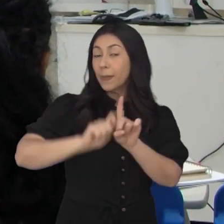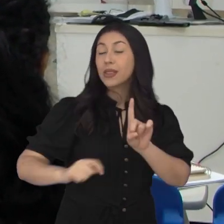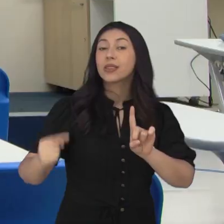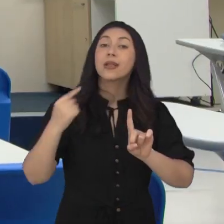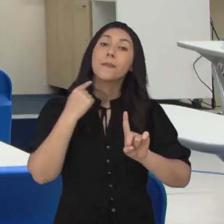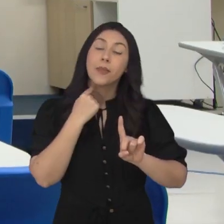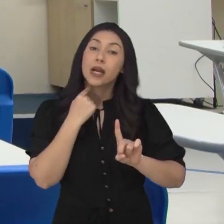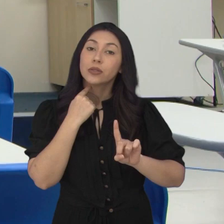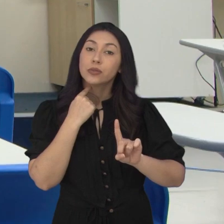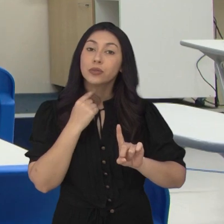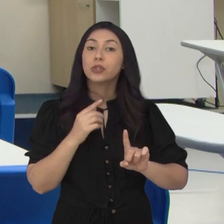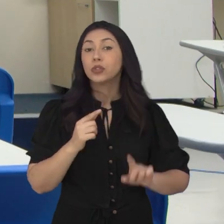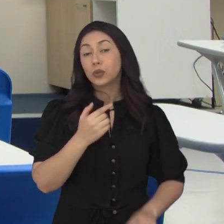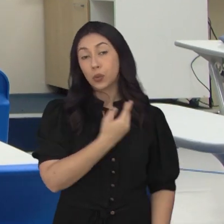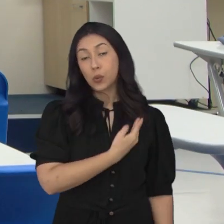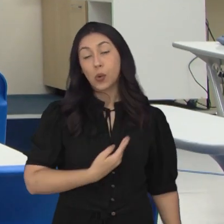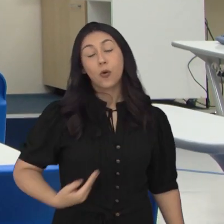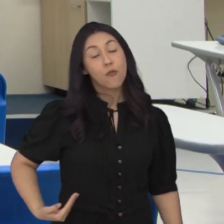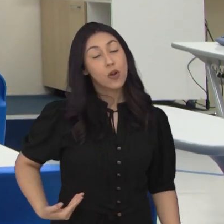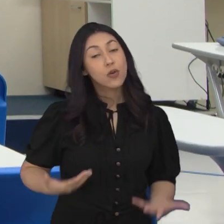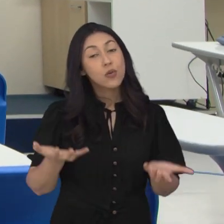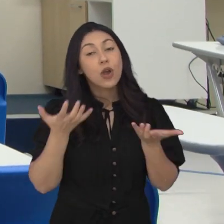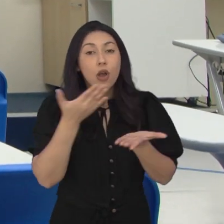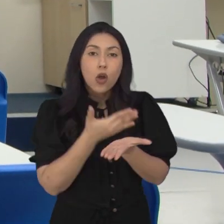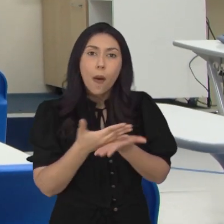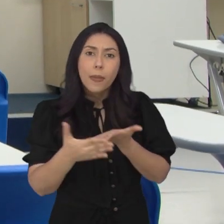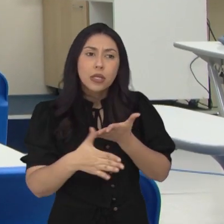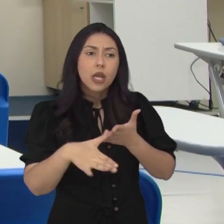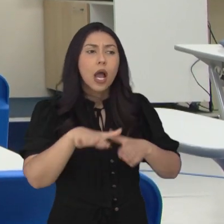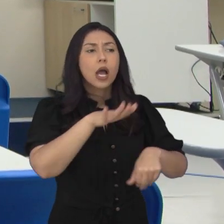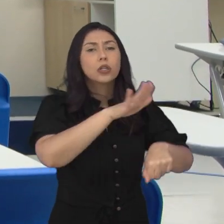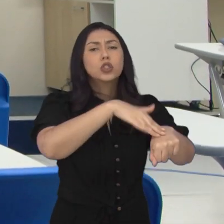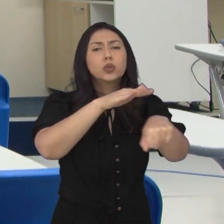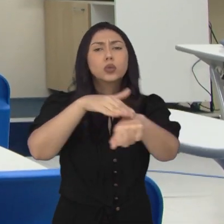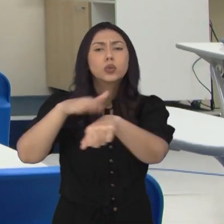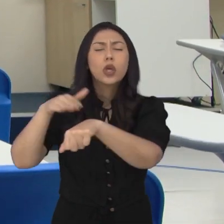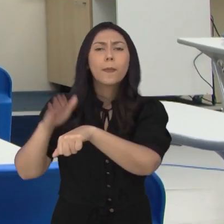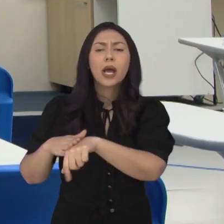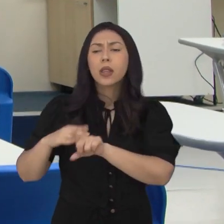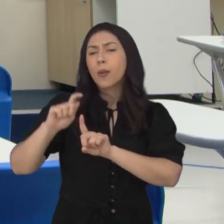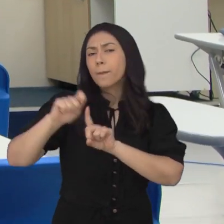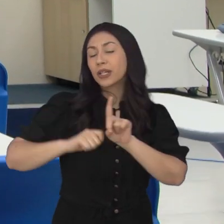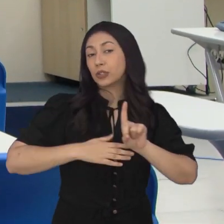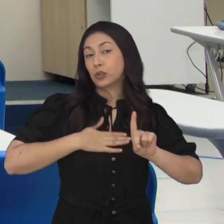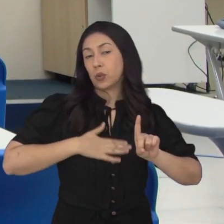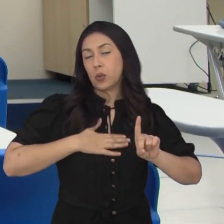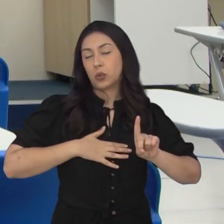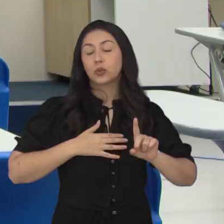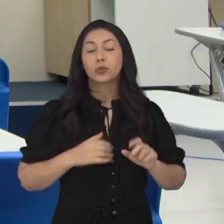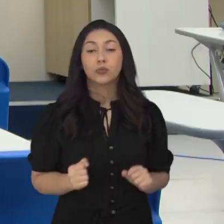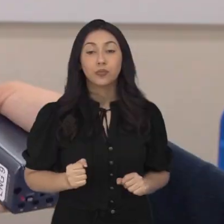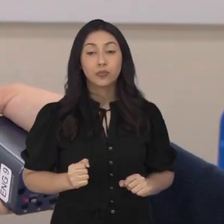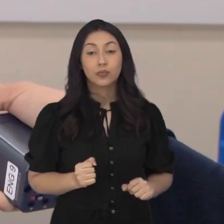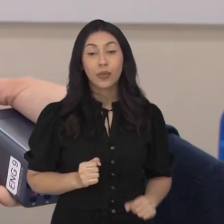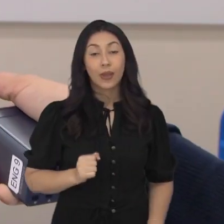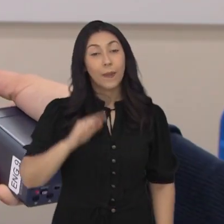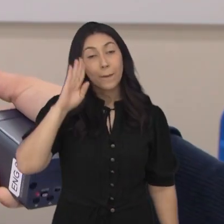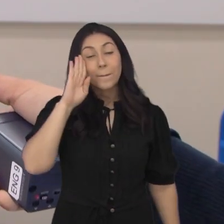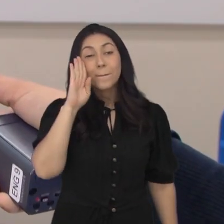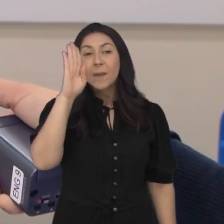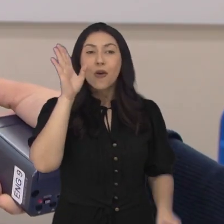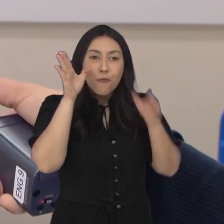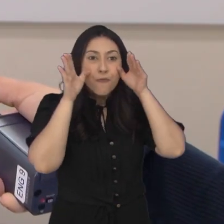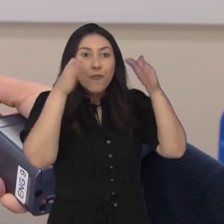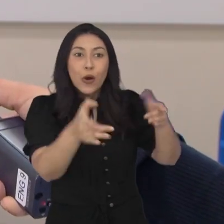maio e a previsão do governo é iniciar a convocação dos aprovados em agosto desse ano. O principal